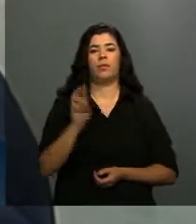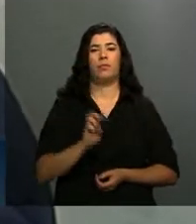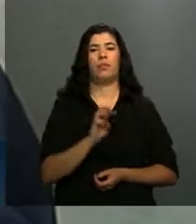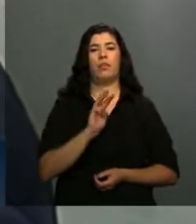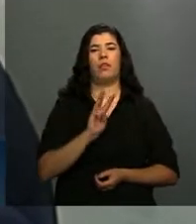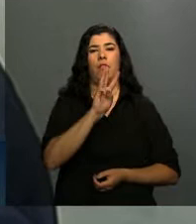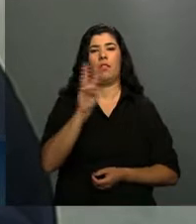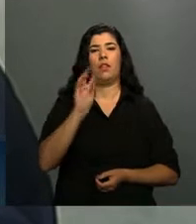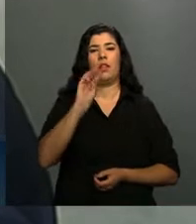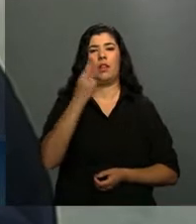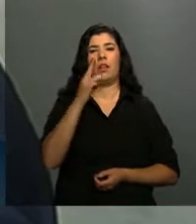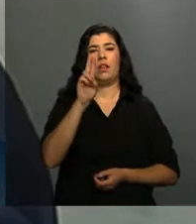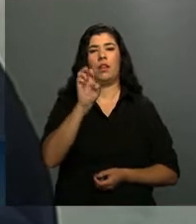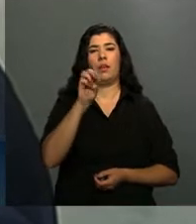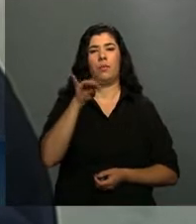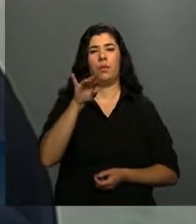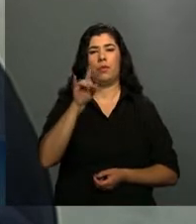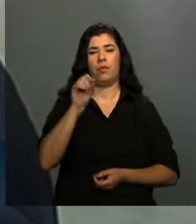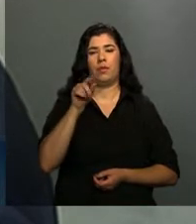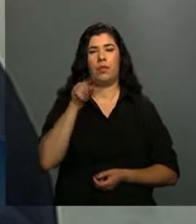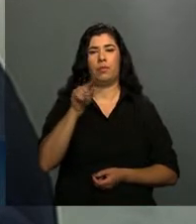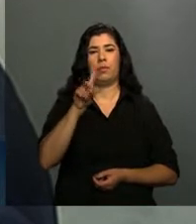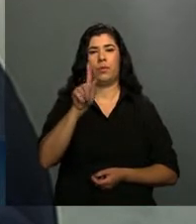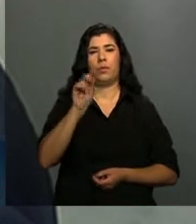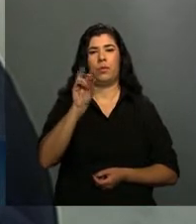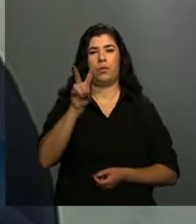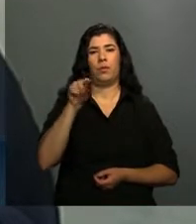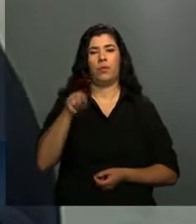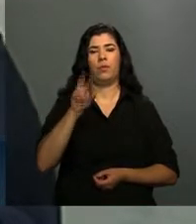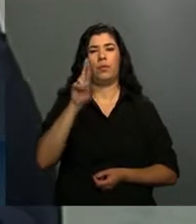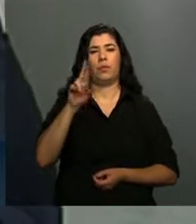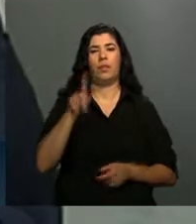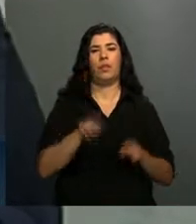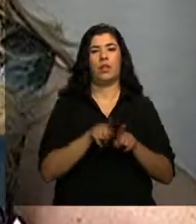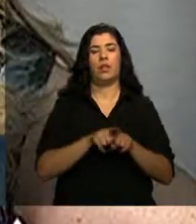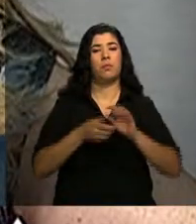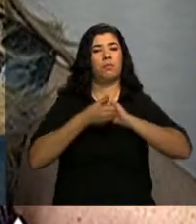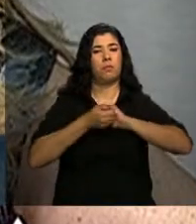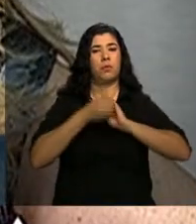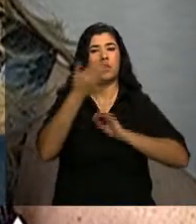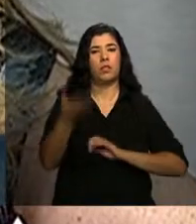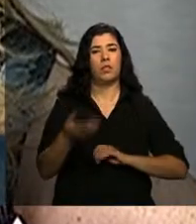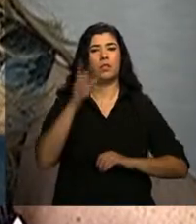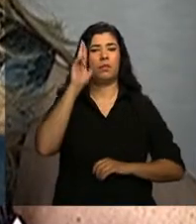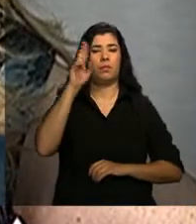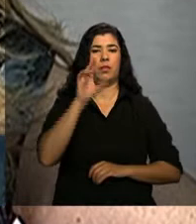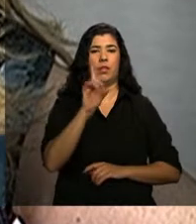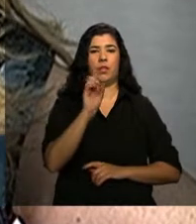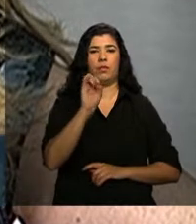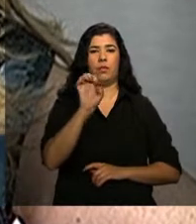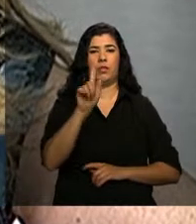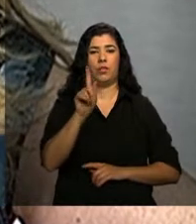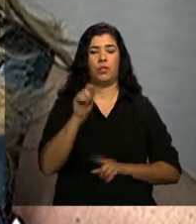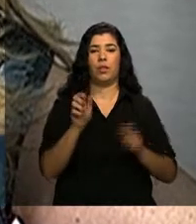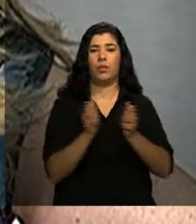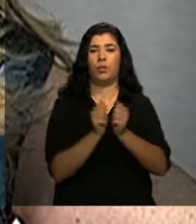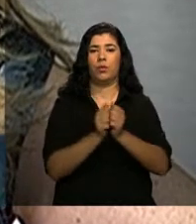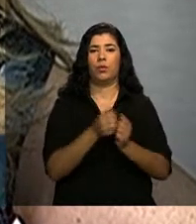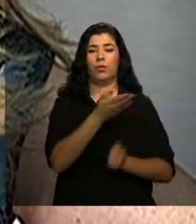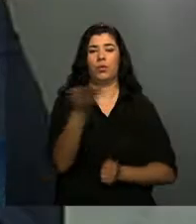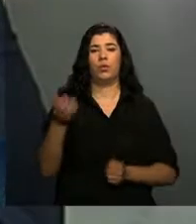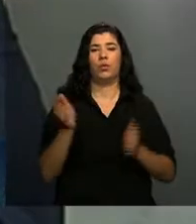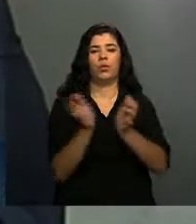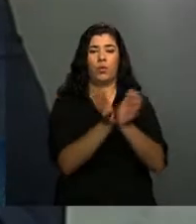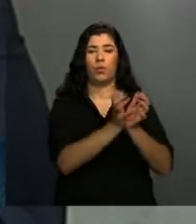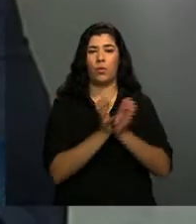.saude.gov.br, saudar o Diego, toda a sua equipe. E dizer que a gente